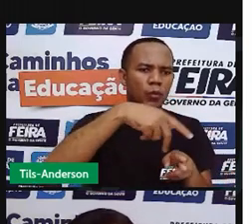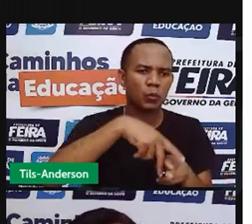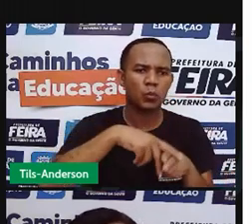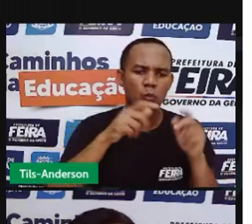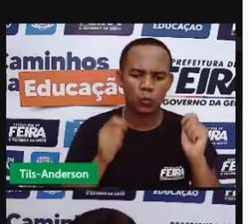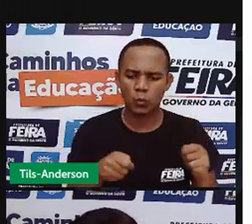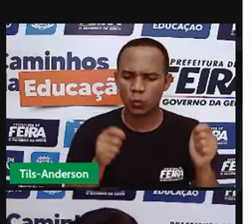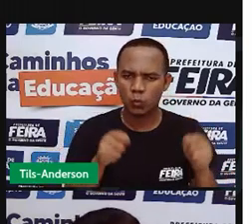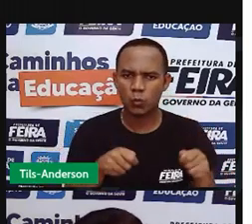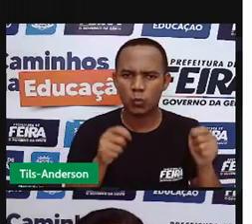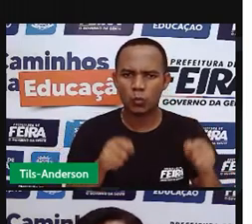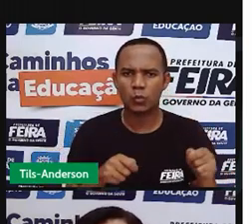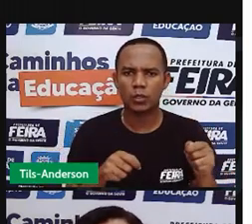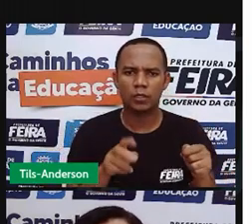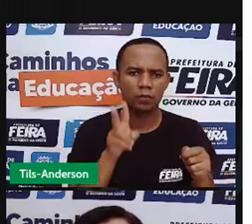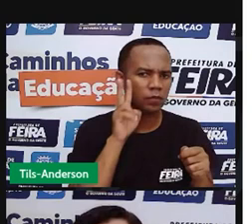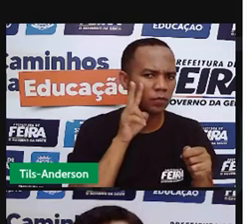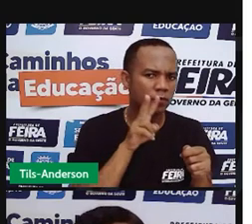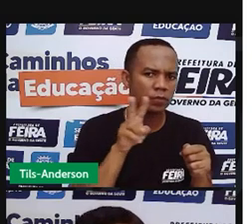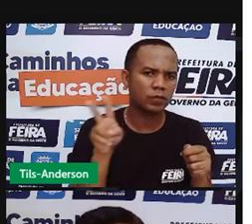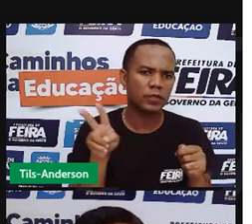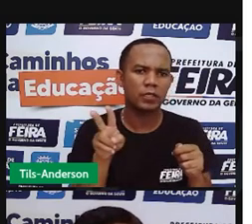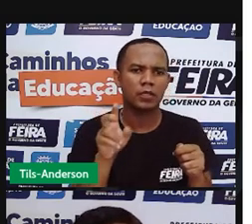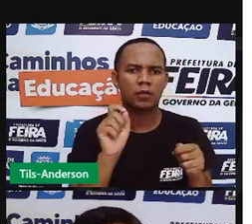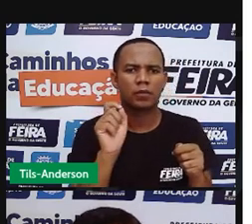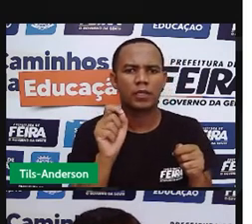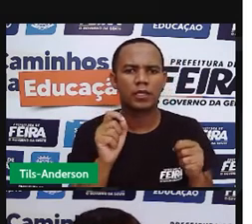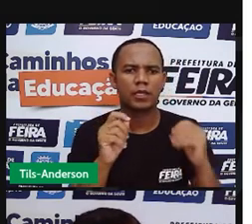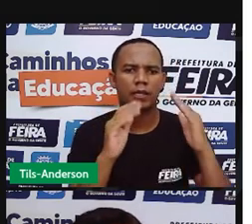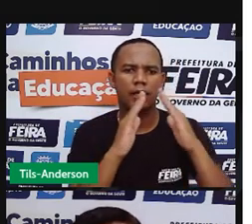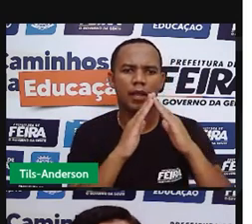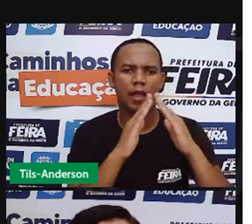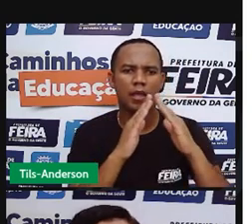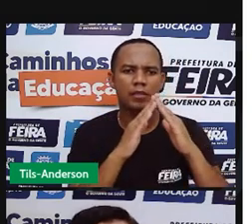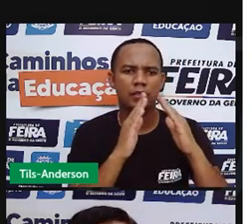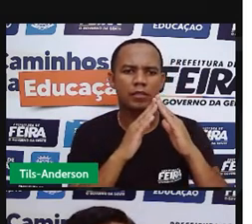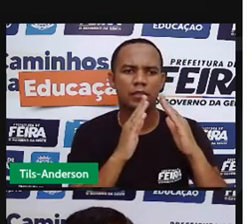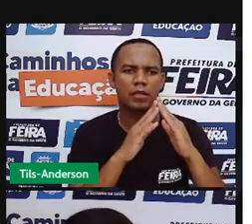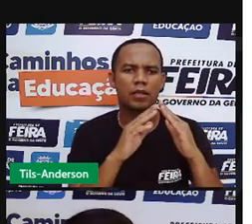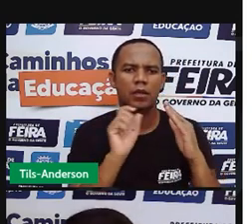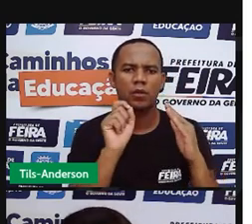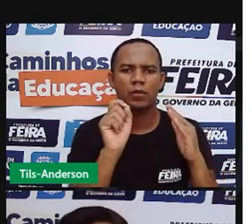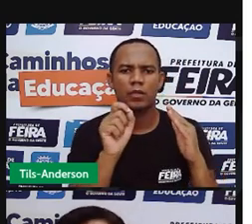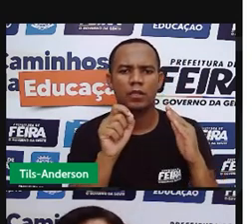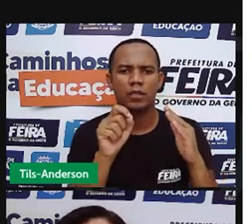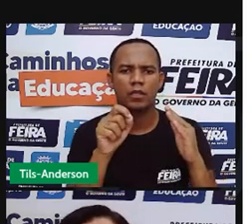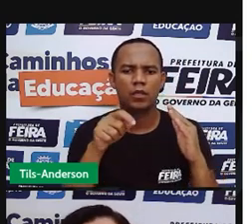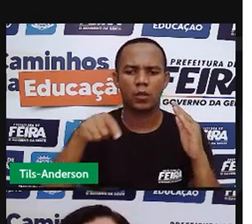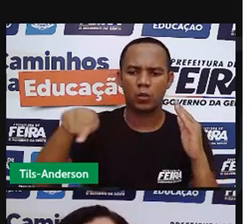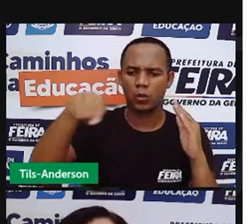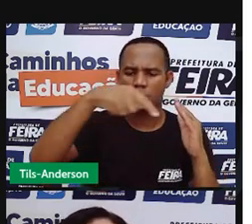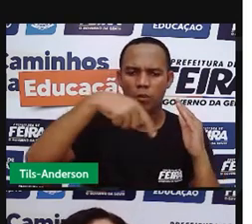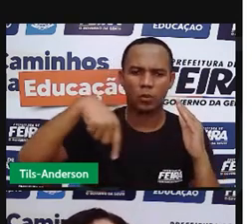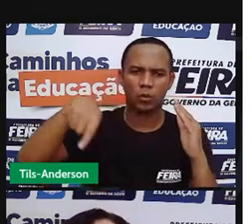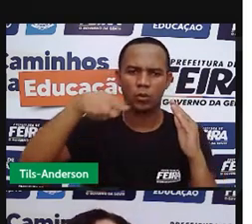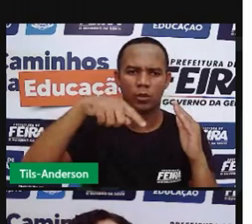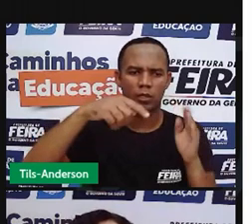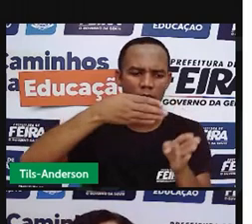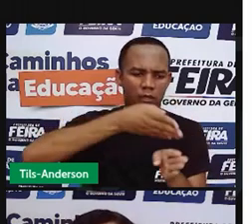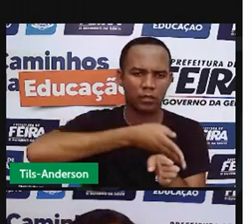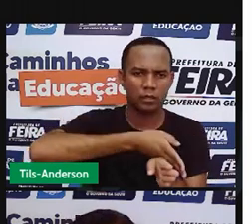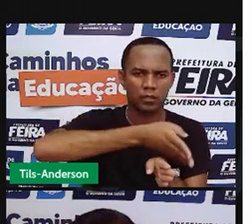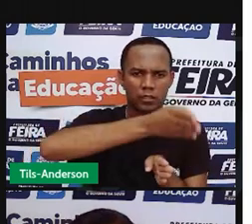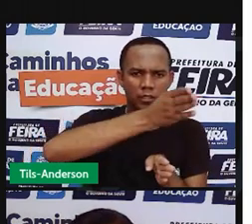jegue, cavalos assim, né? Então, era obrigado passar. E o nome dessa passagem era Estrada